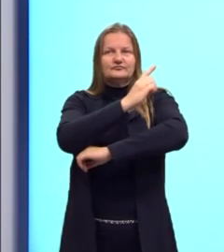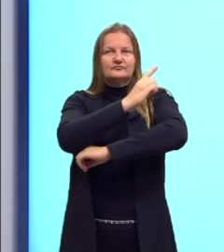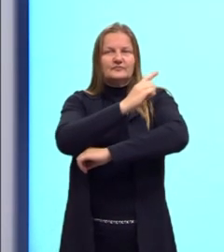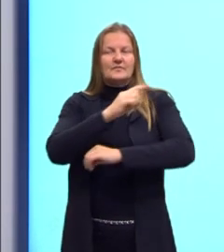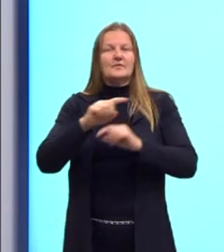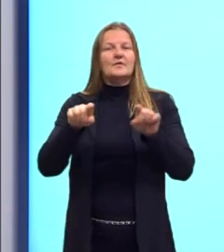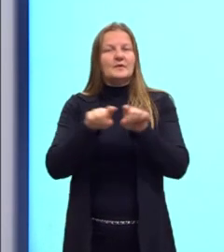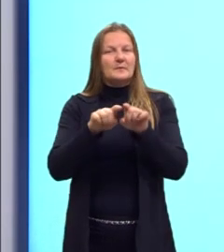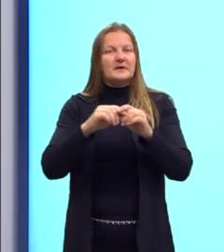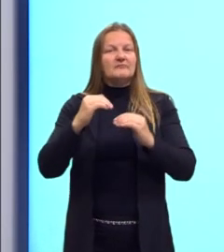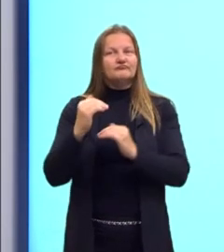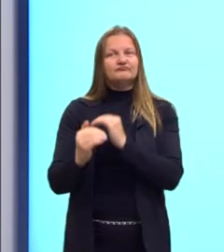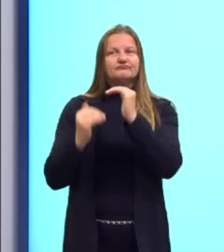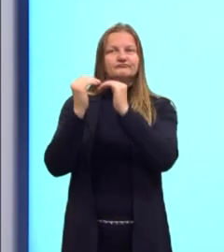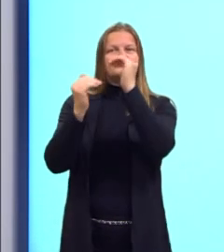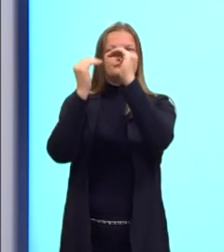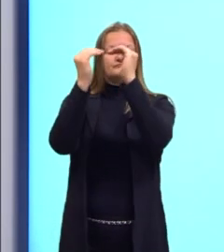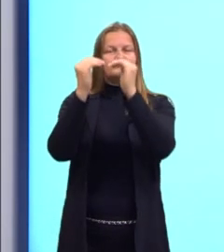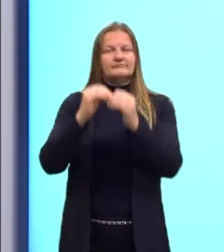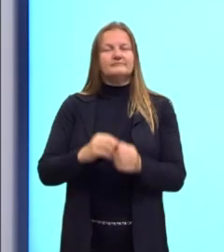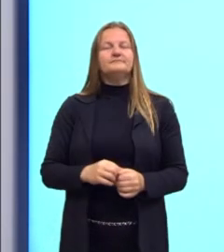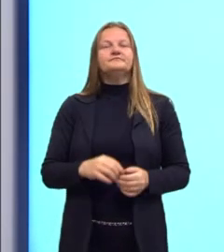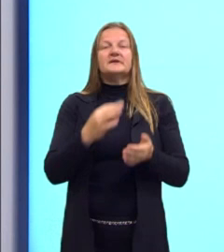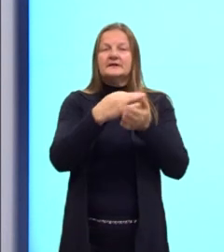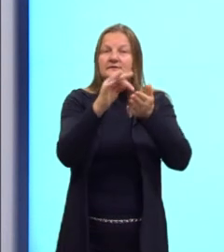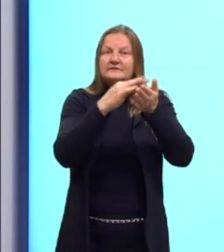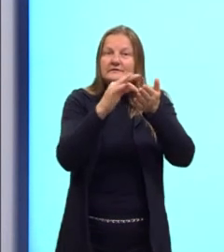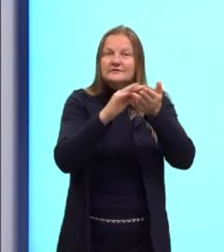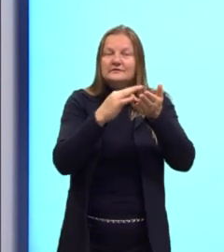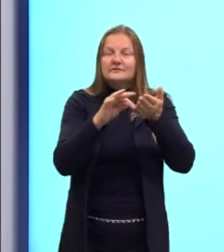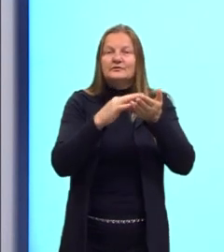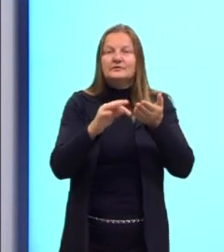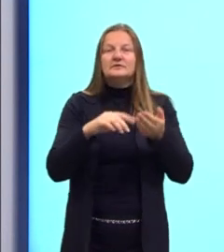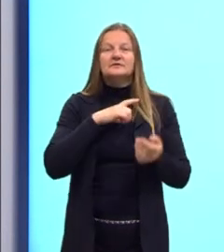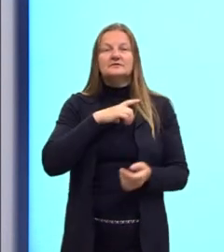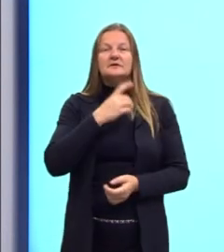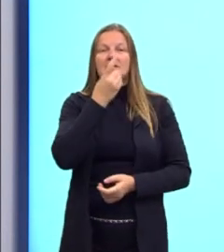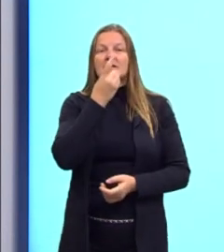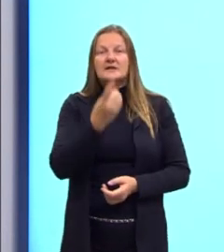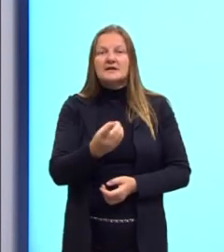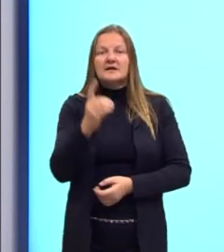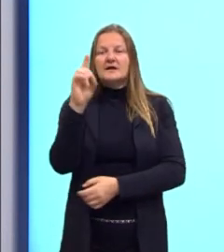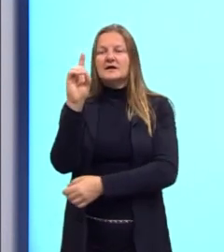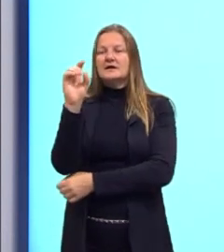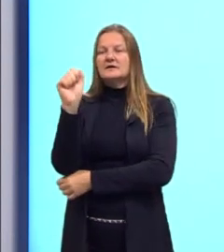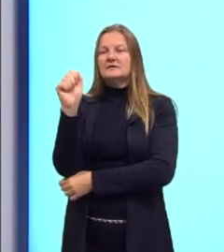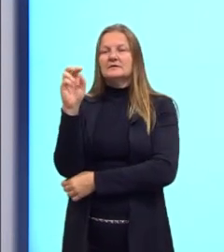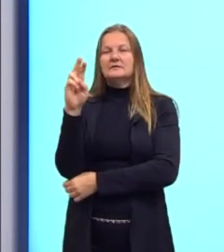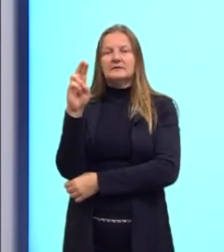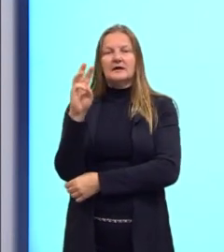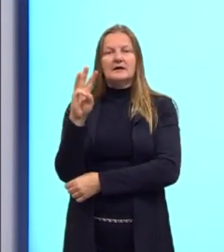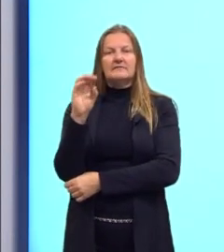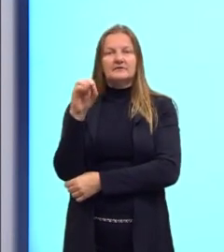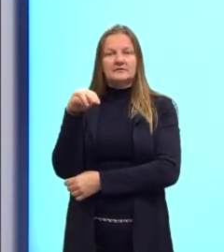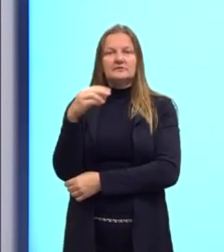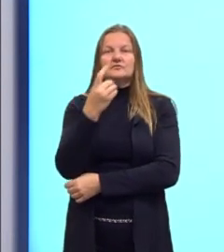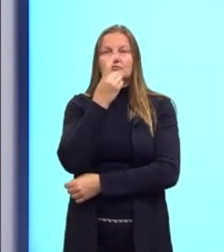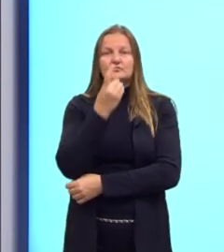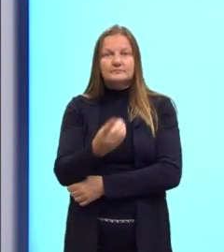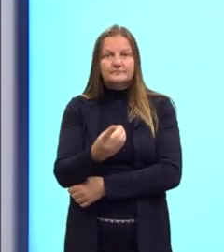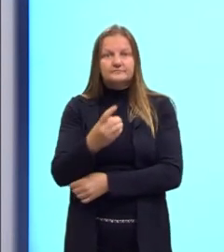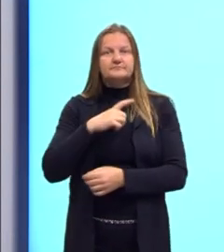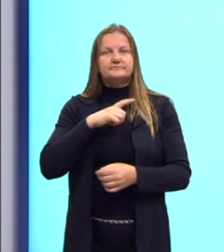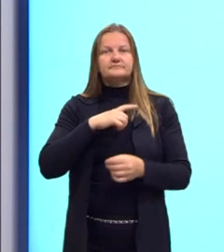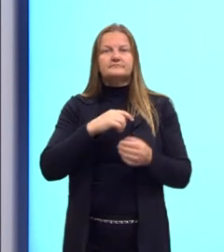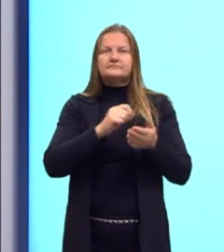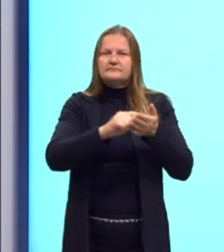É uma teoria também evolucionista biológica de Charles Darwin, naturalista inglês, né? que viveu em